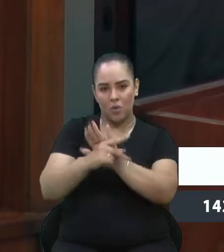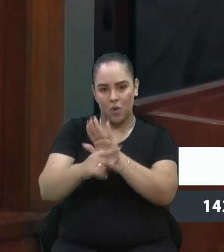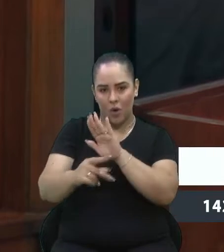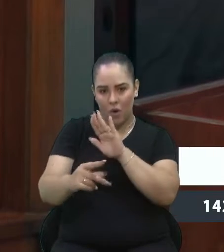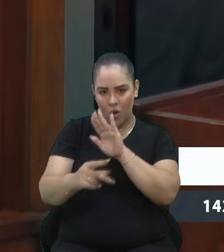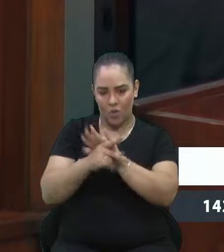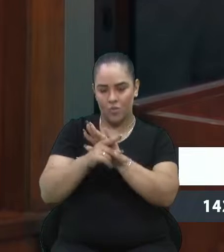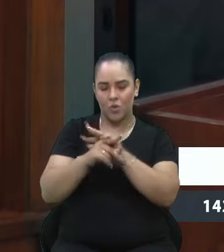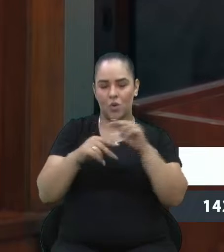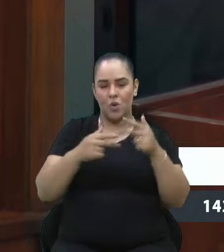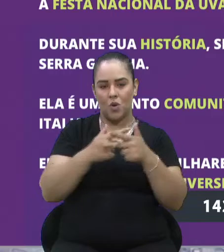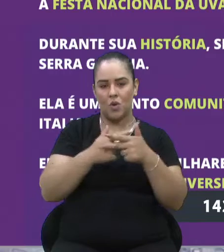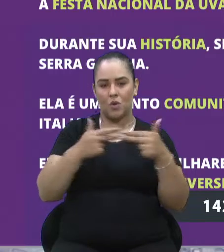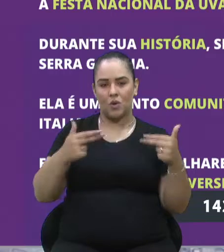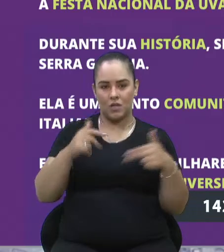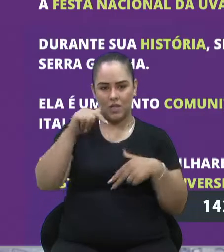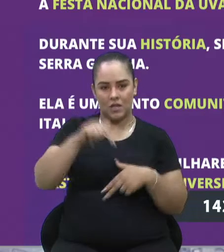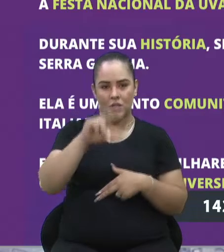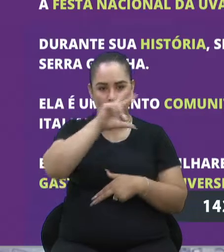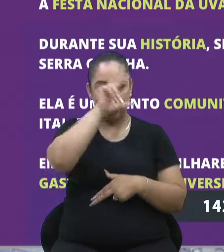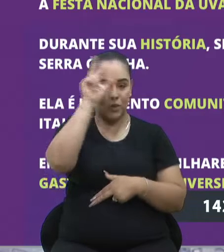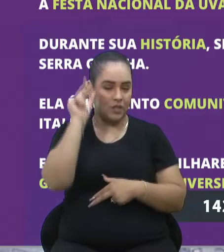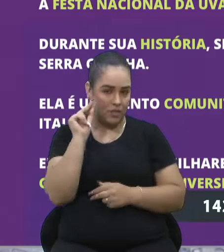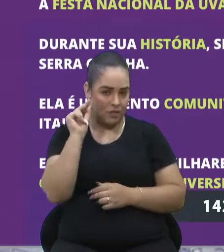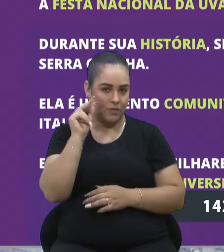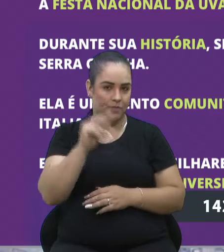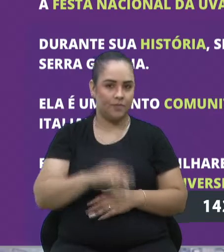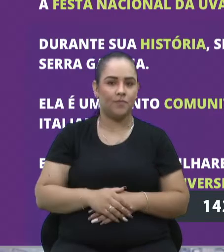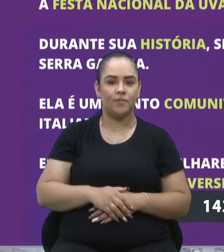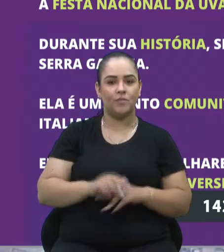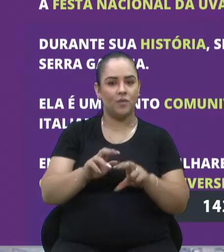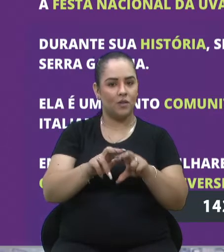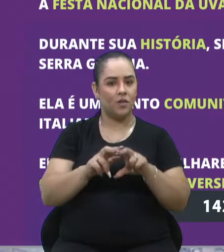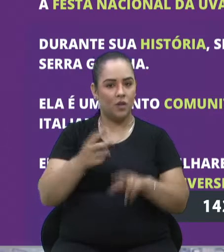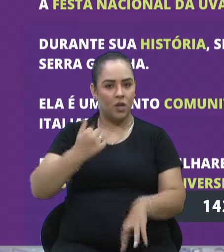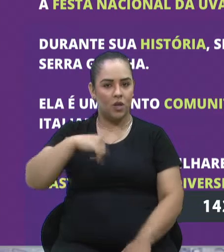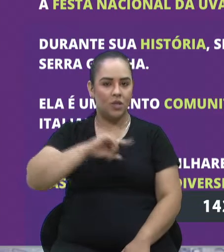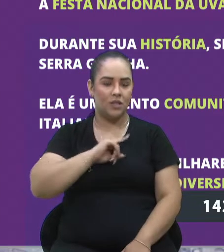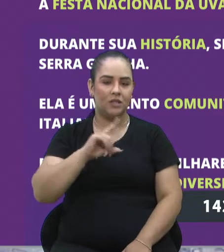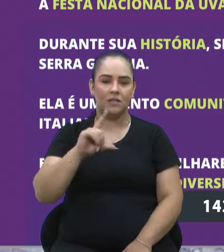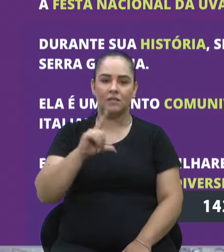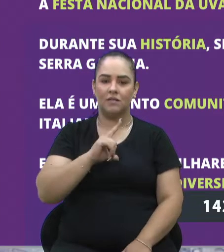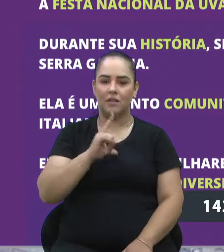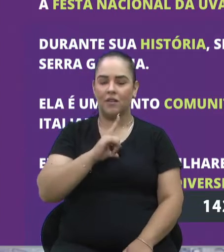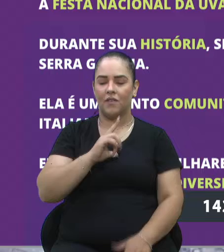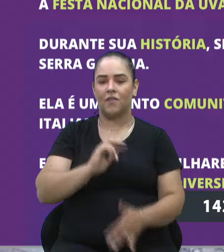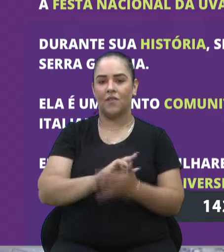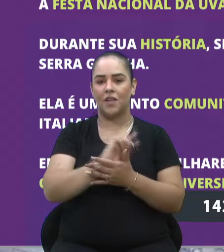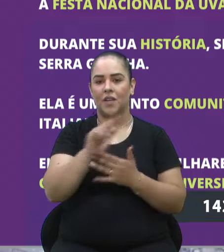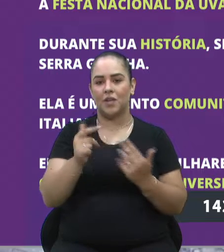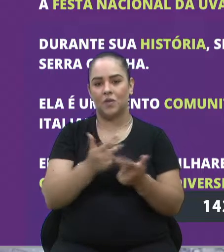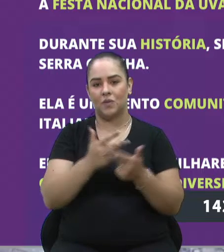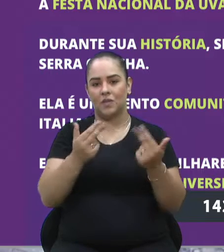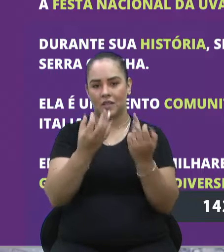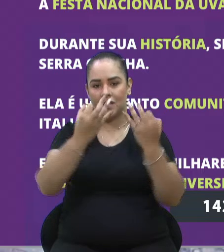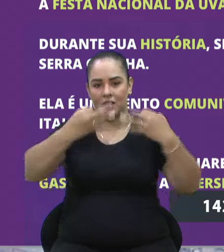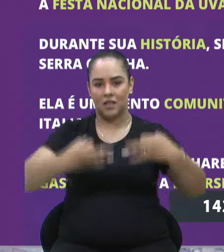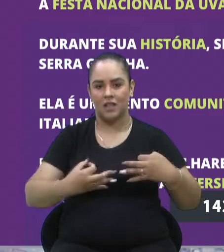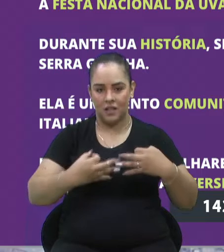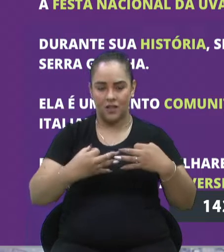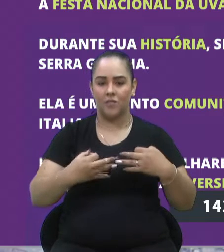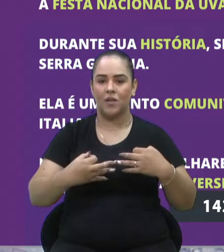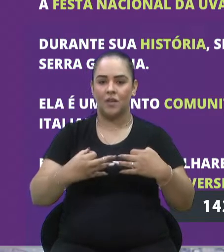E, desta forma, nós temos instrumentos adequados para o reconhecimento e a